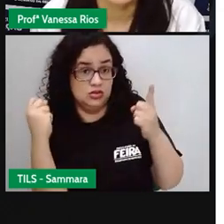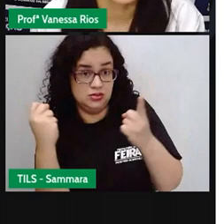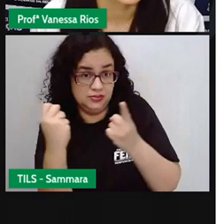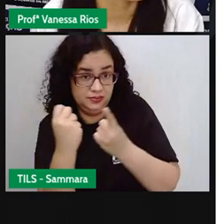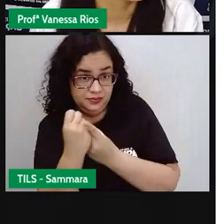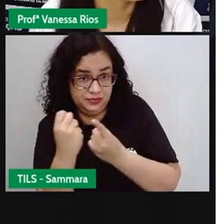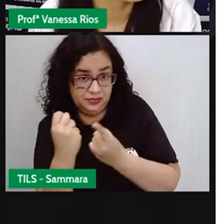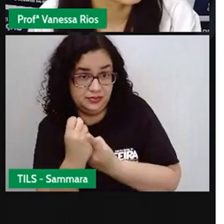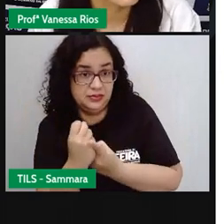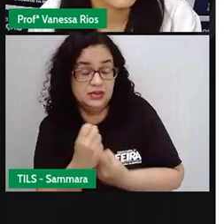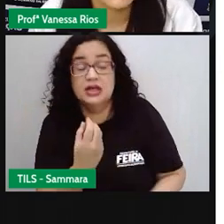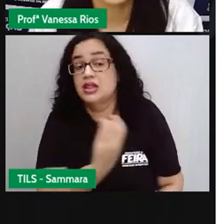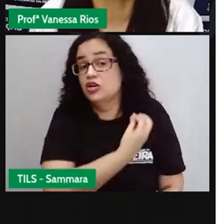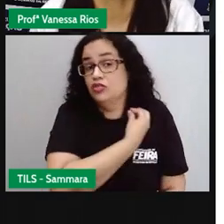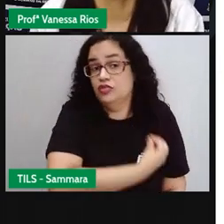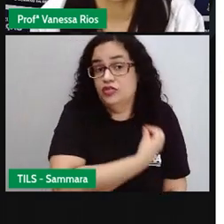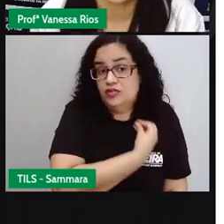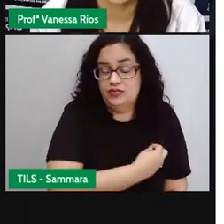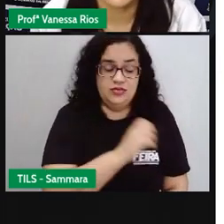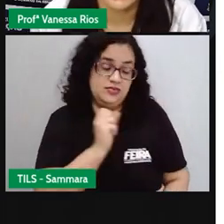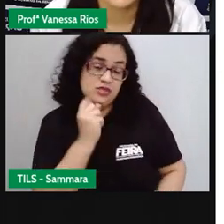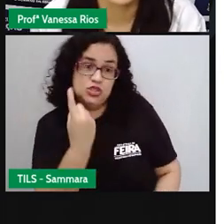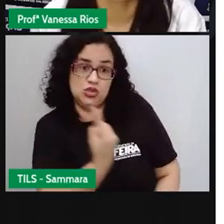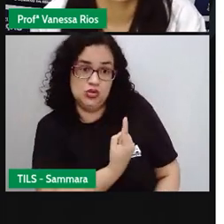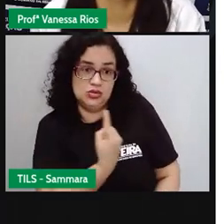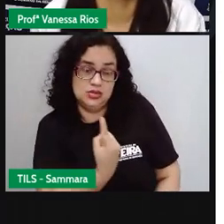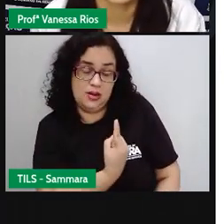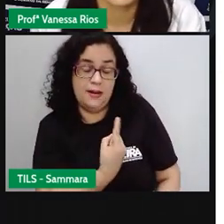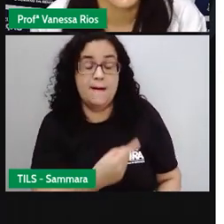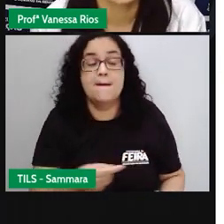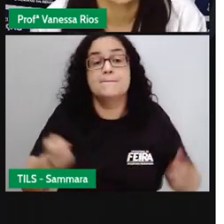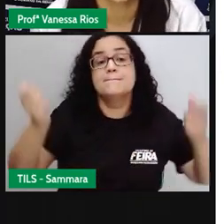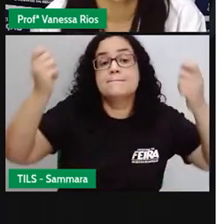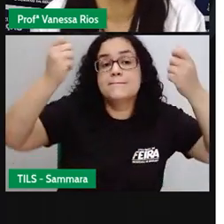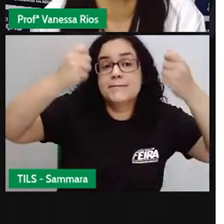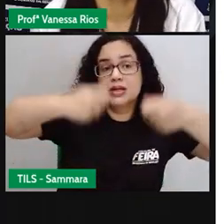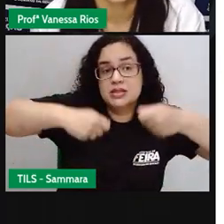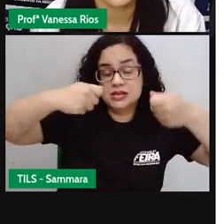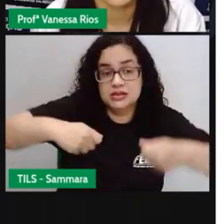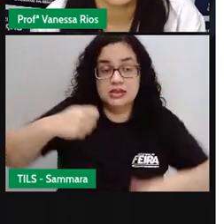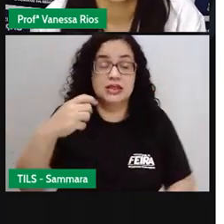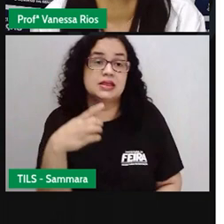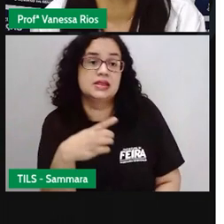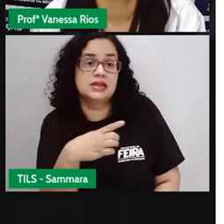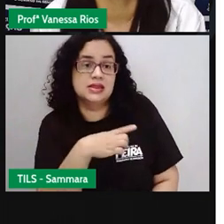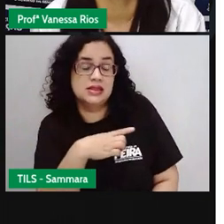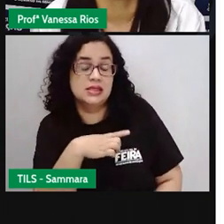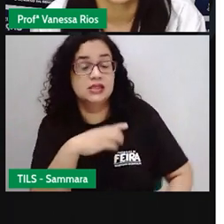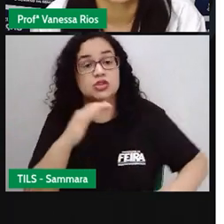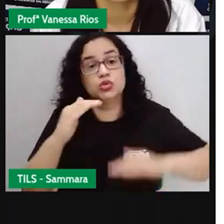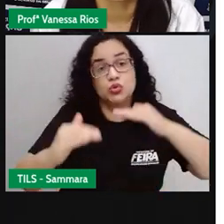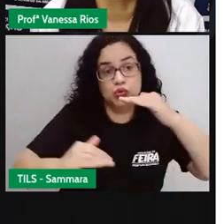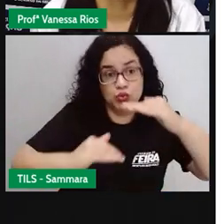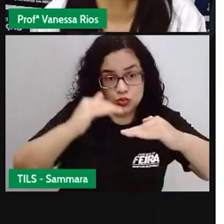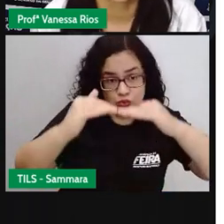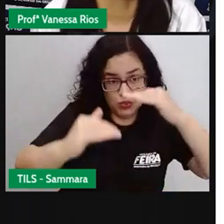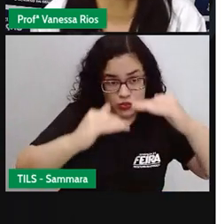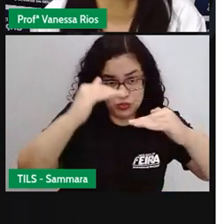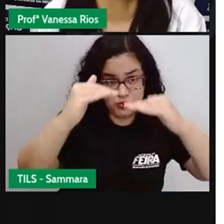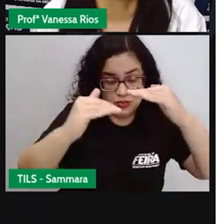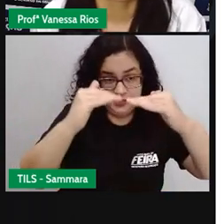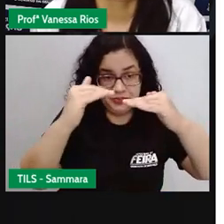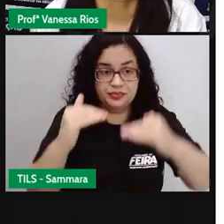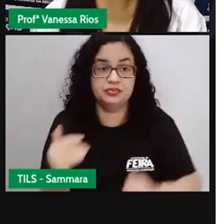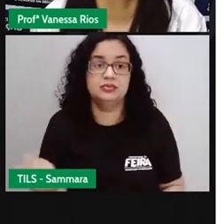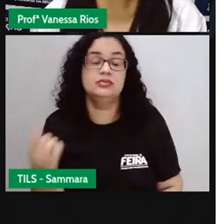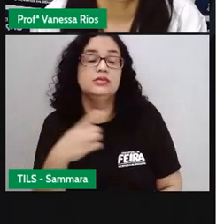É um ser que não vive isolado, né? Ele precisa em que as suas ações, para o seu desenvolvimento, para